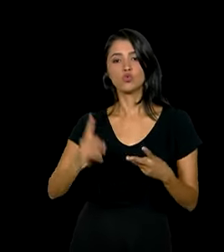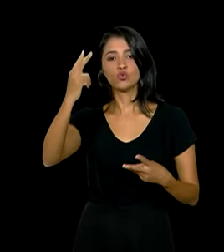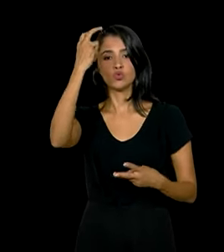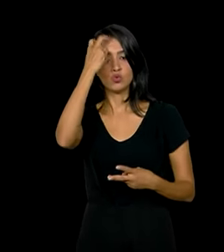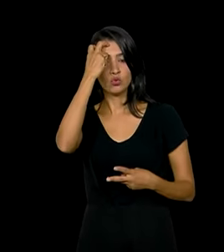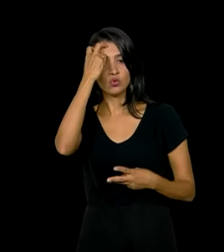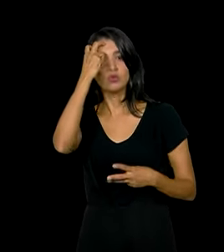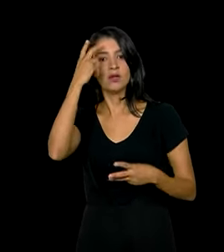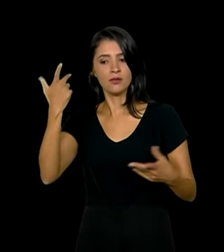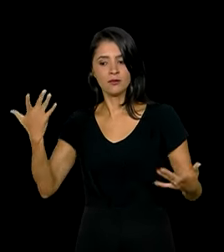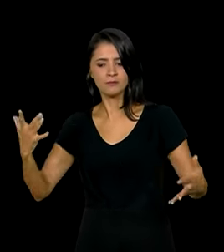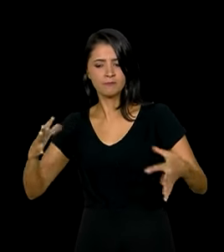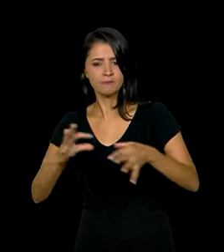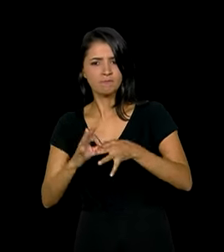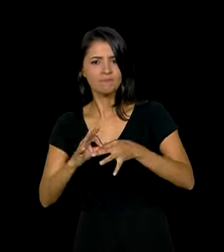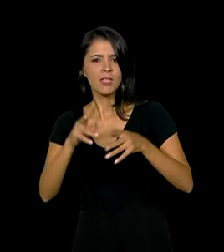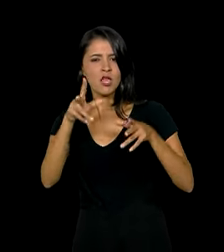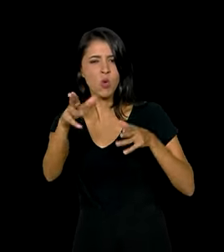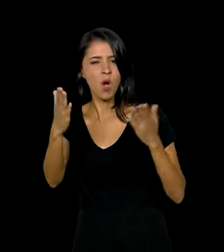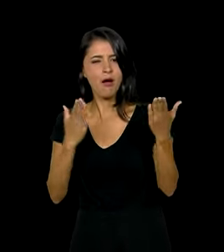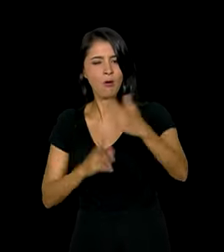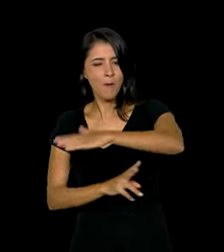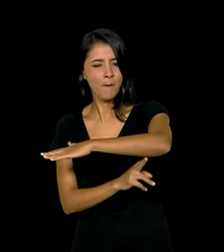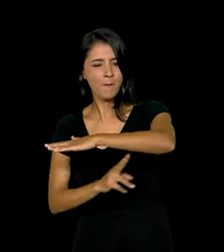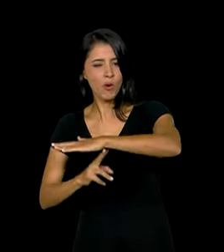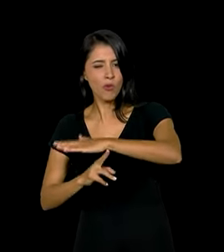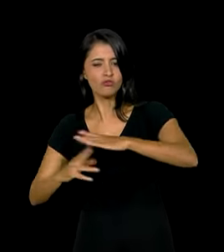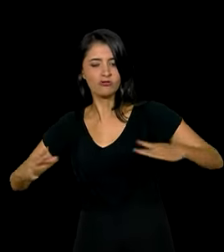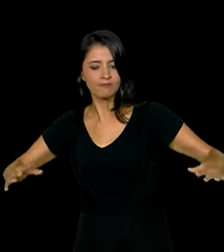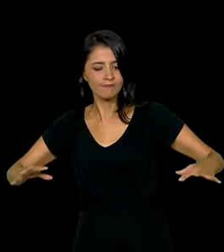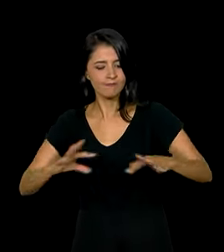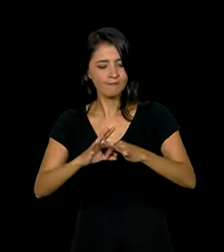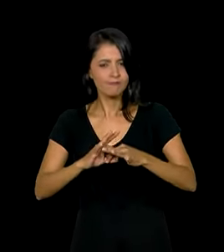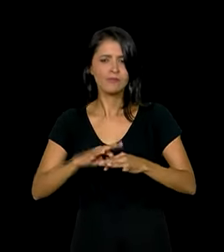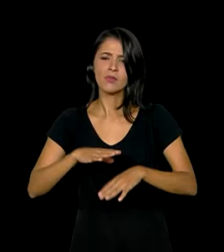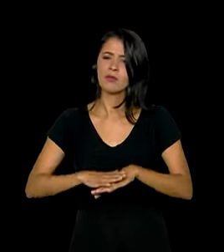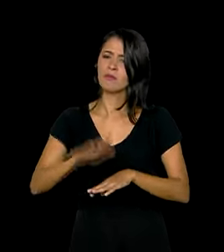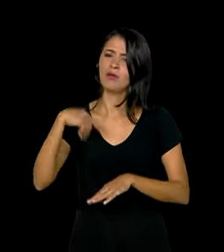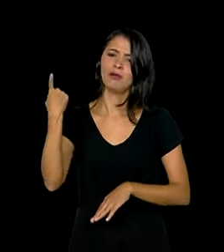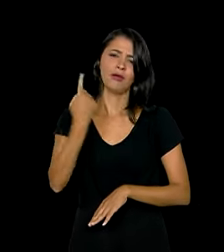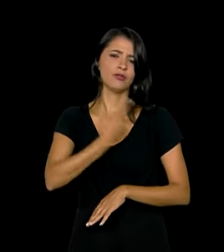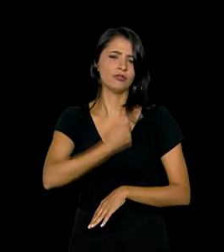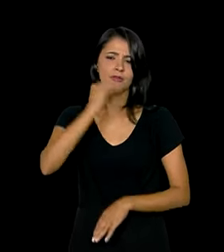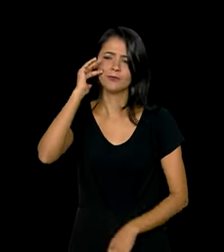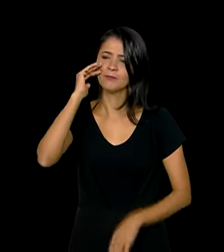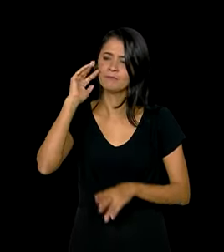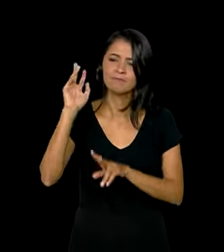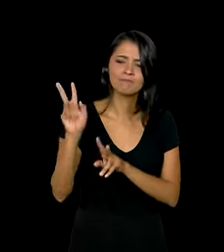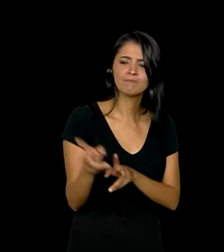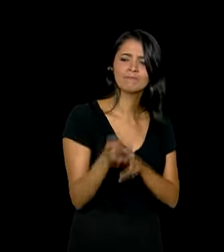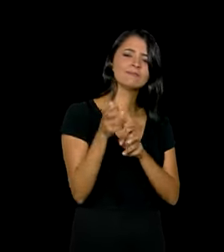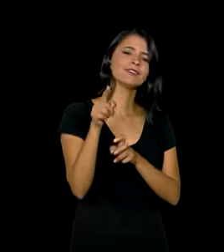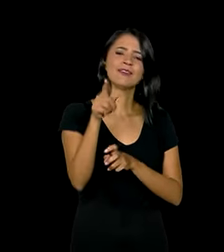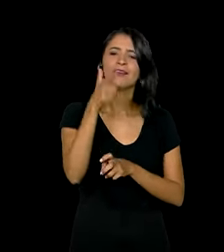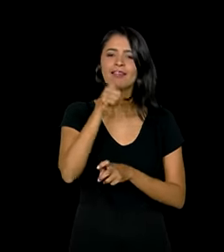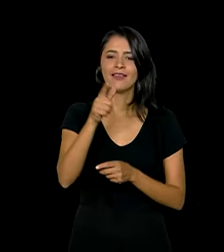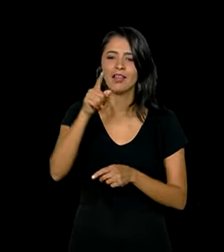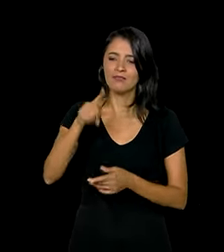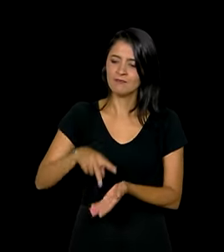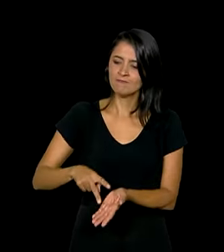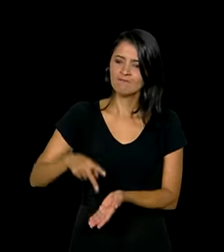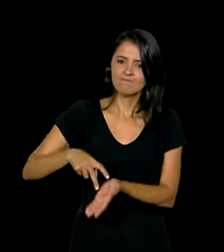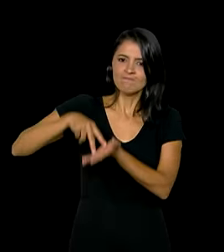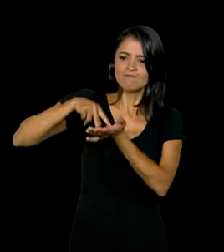ponte que cada vez mais a gente entende que ela vai ficando sólida